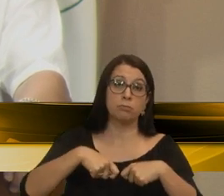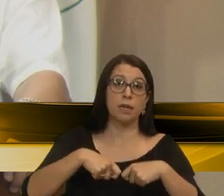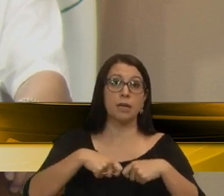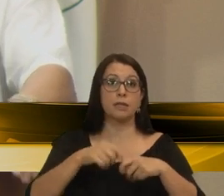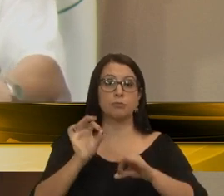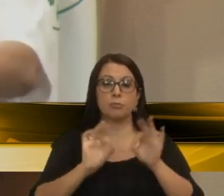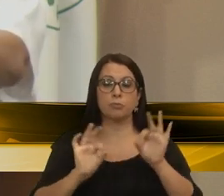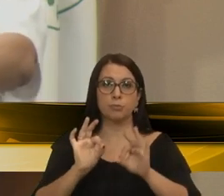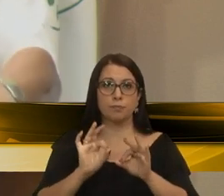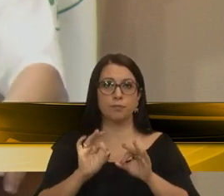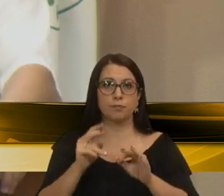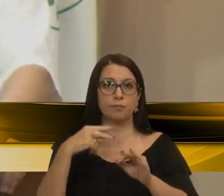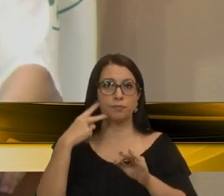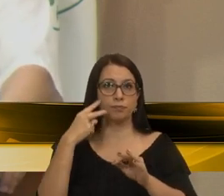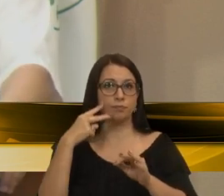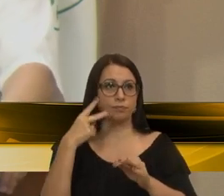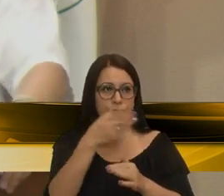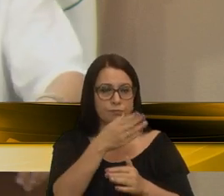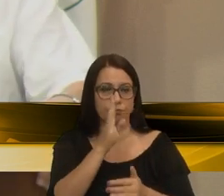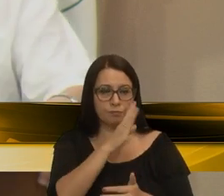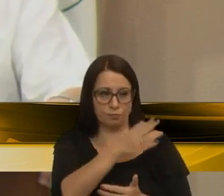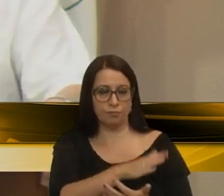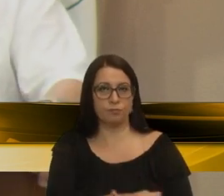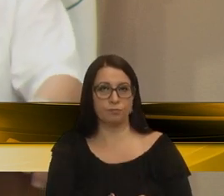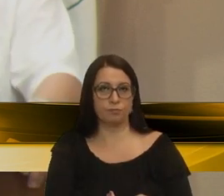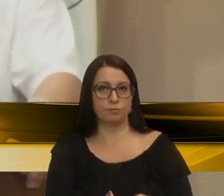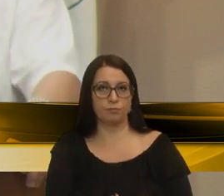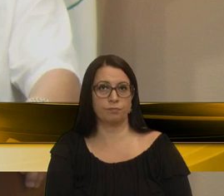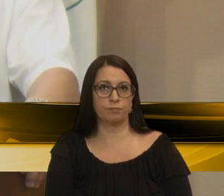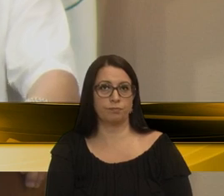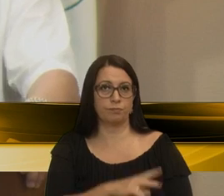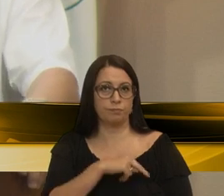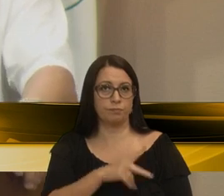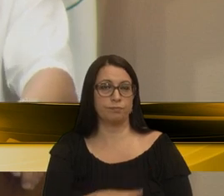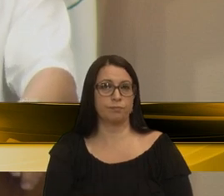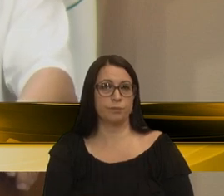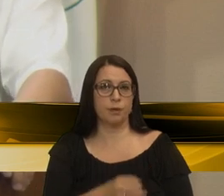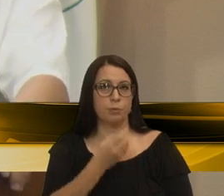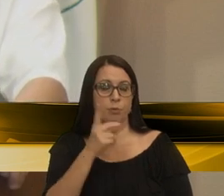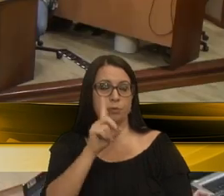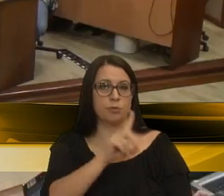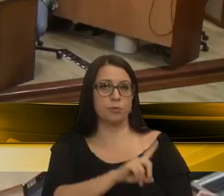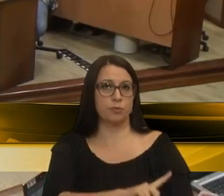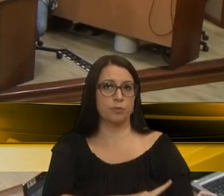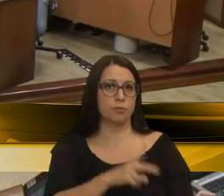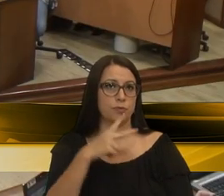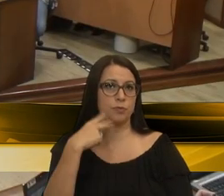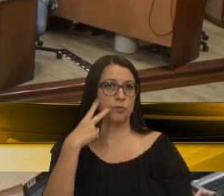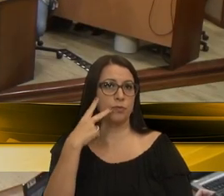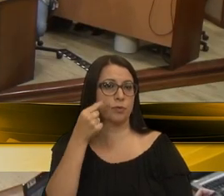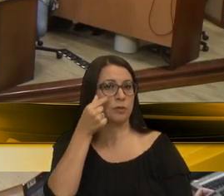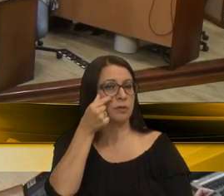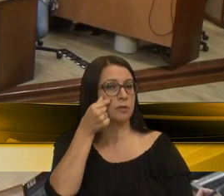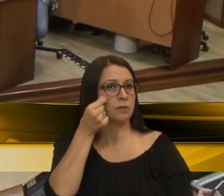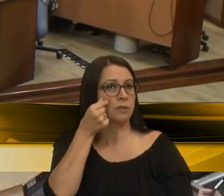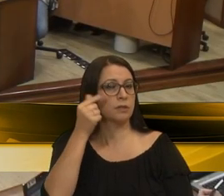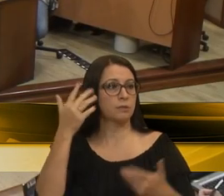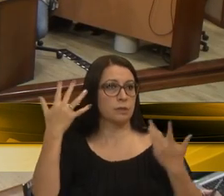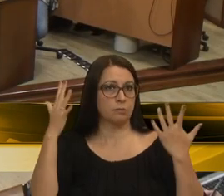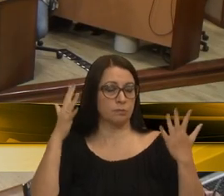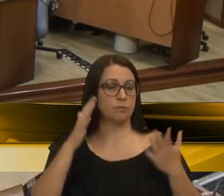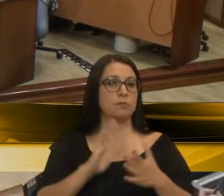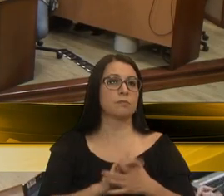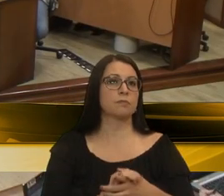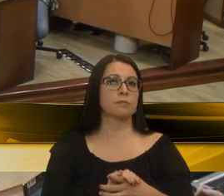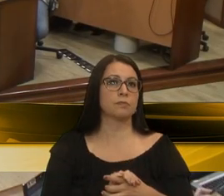composição. Pois não, vereador, rapidamente. Me permite, senhor presidente. Bom dia, vereador Friço. Parabéns